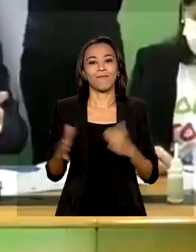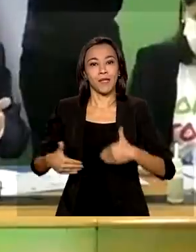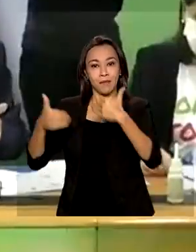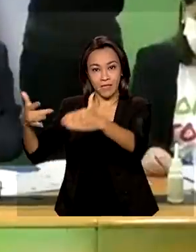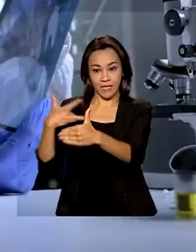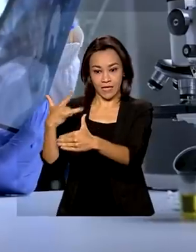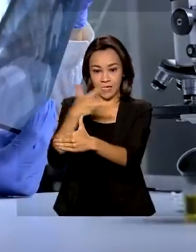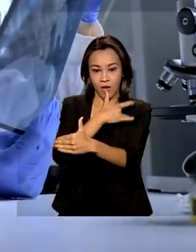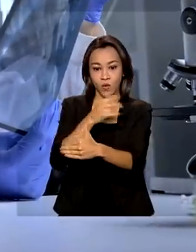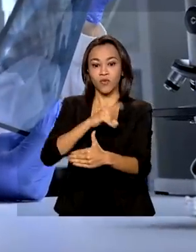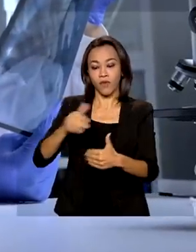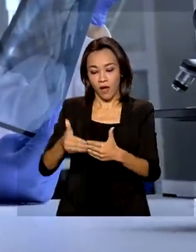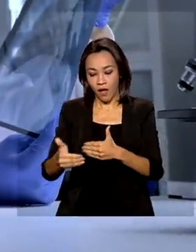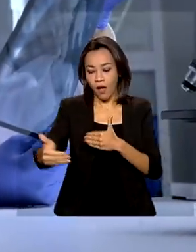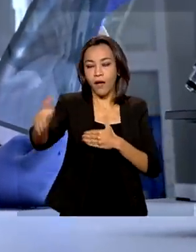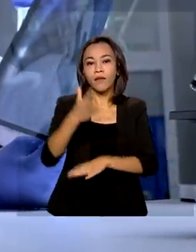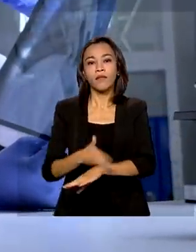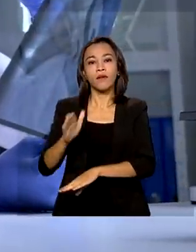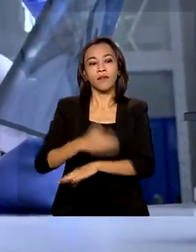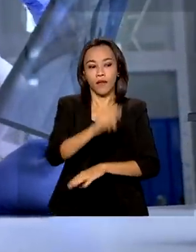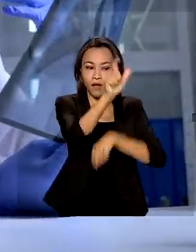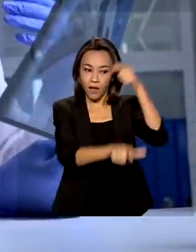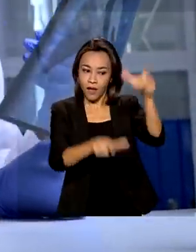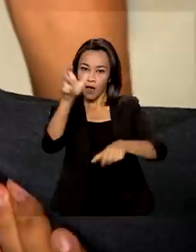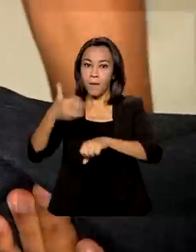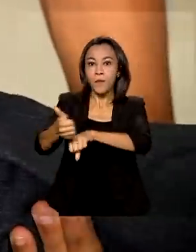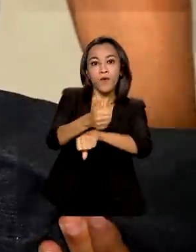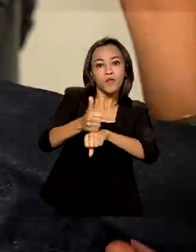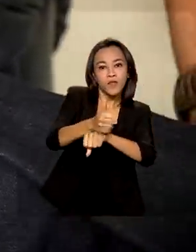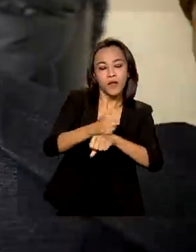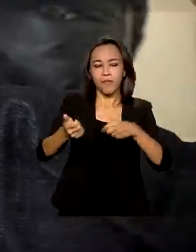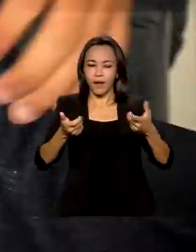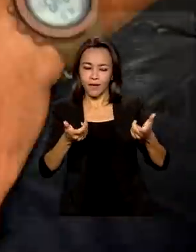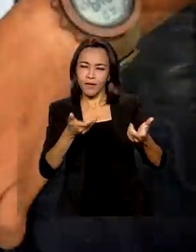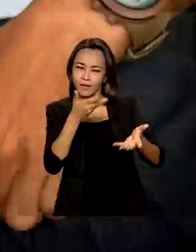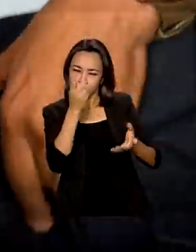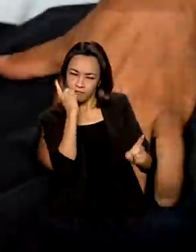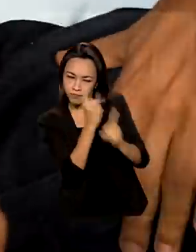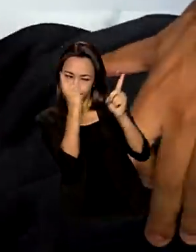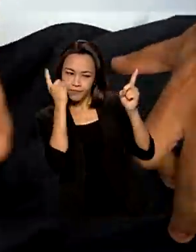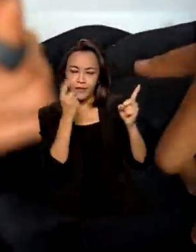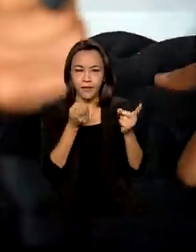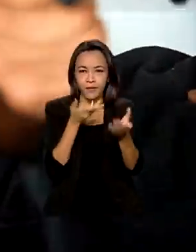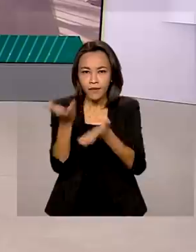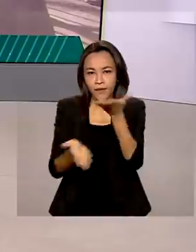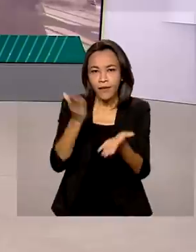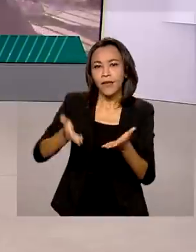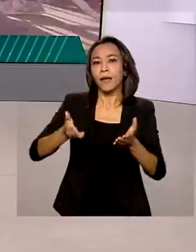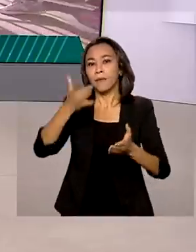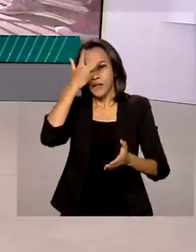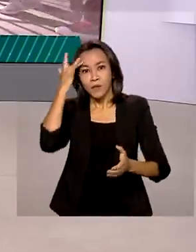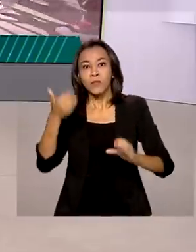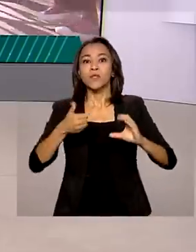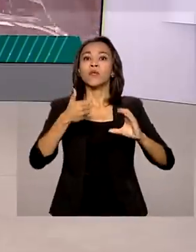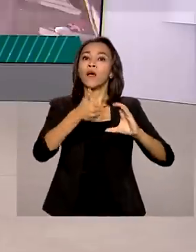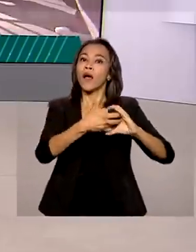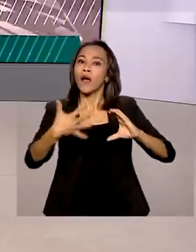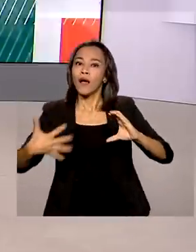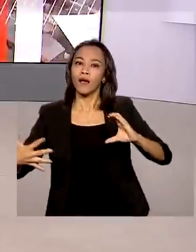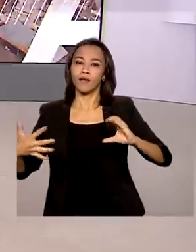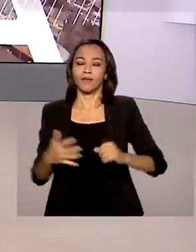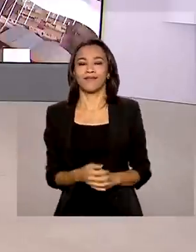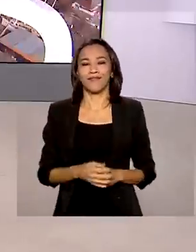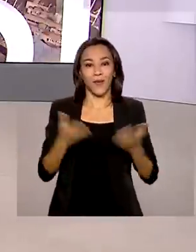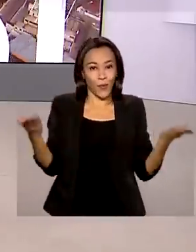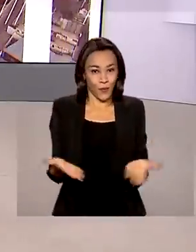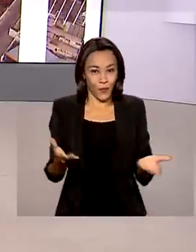Saúde vai capacitar profissionais para identificar e tratar pacientes com doenças raras. O Brasil em dia